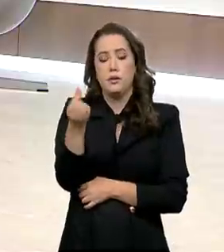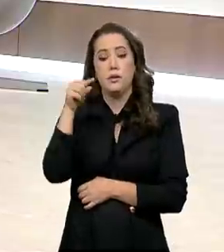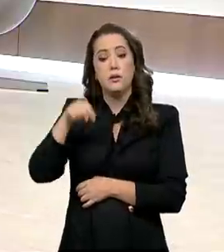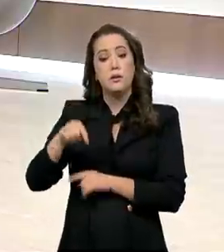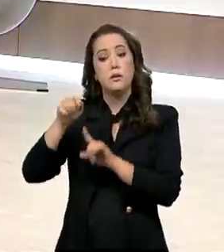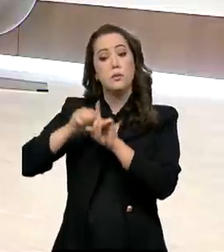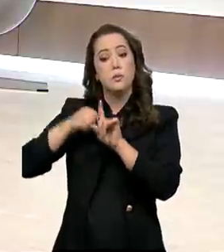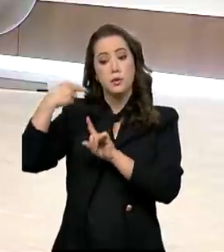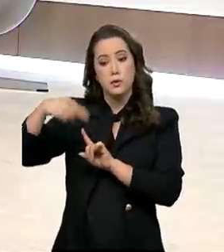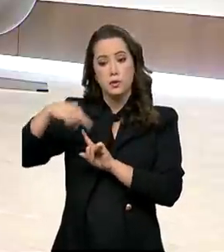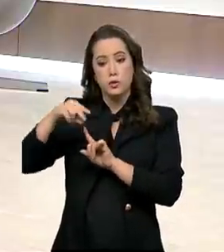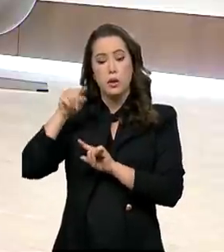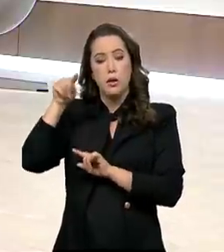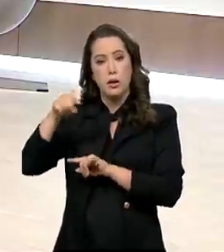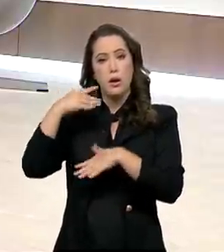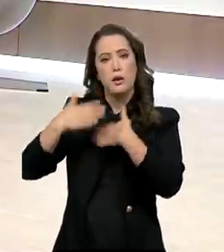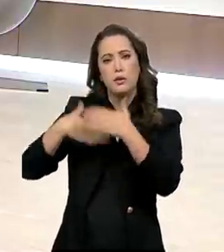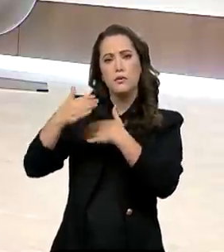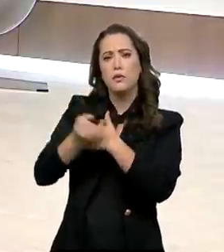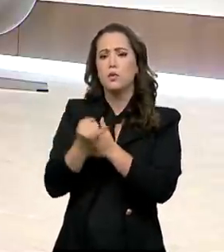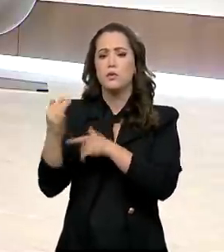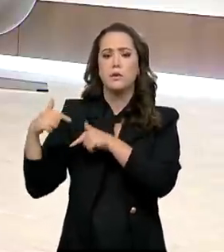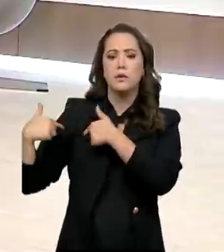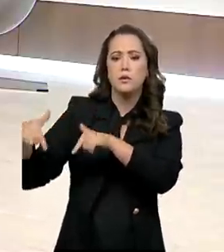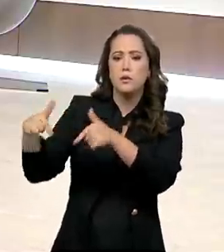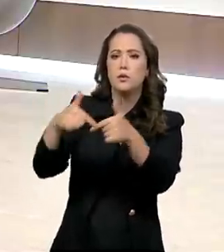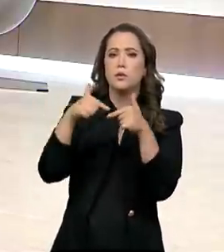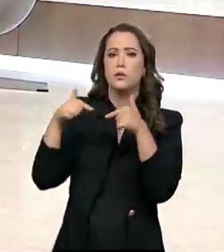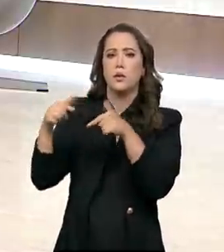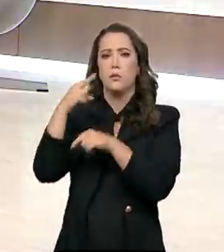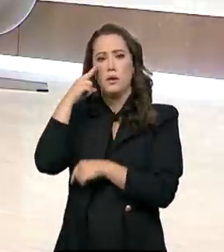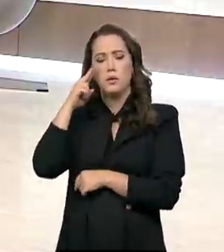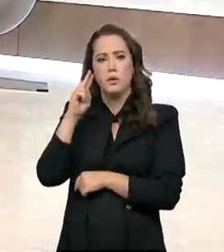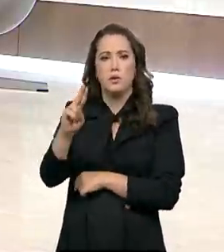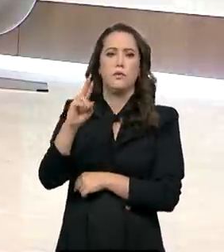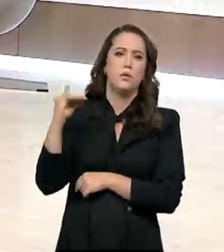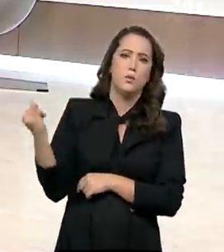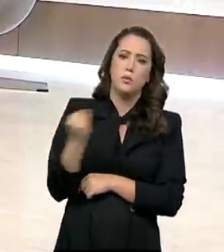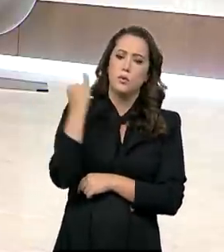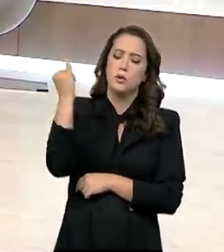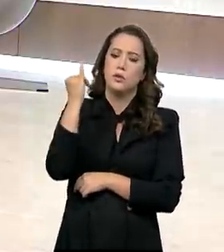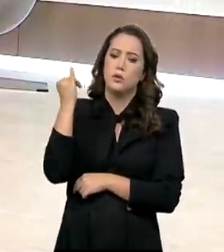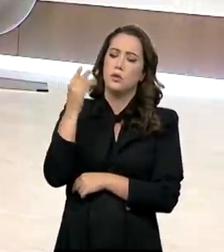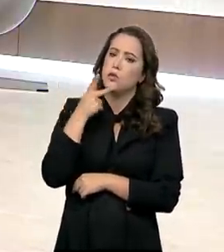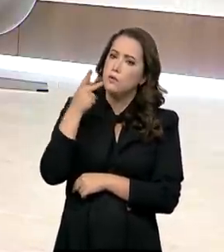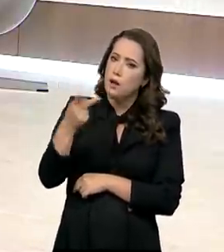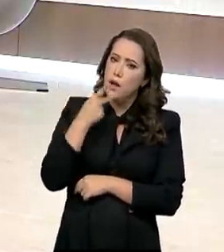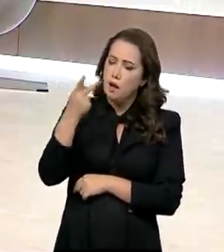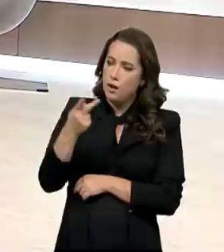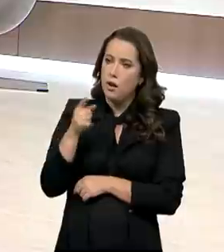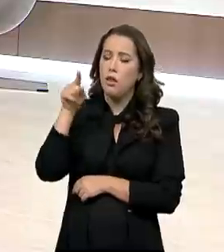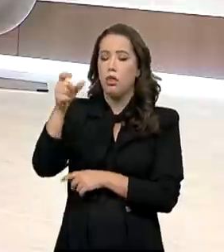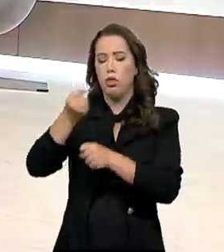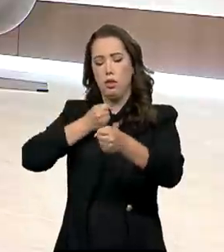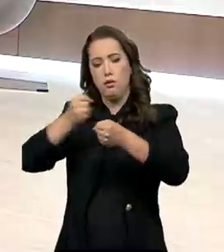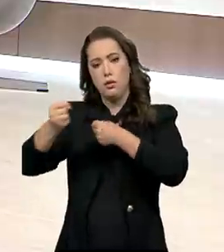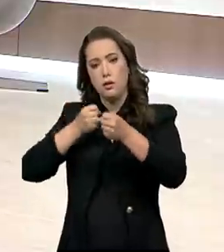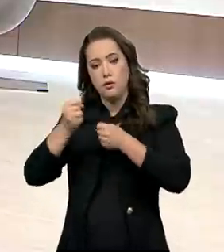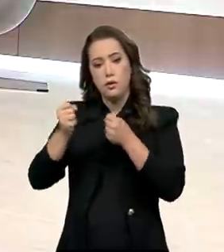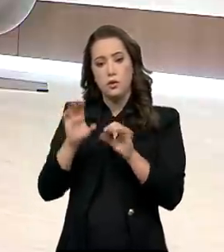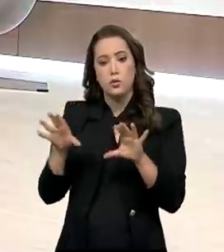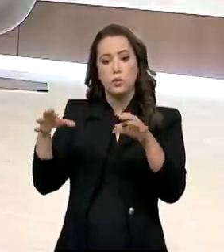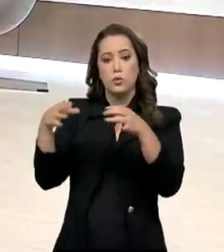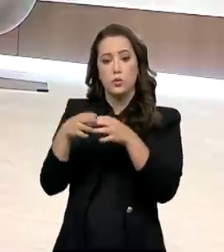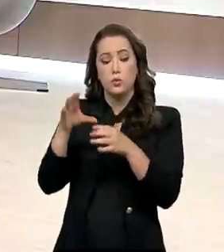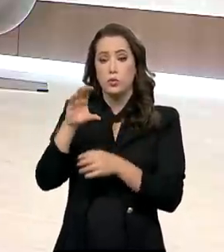desenvolveu uma série de atividades e eu vi que uma das falas que o senhor concedeu durante a